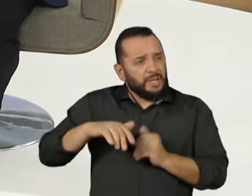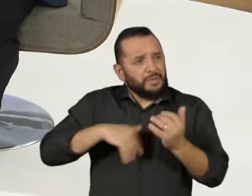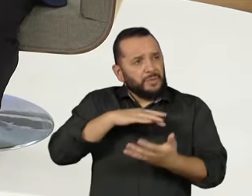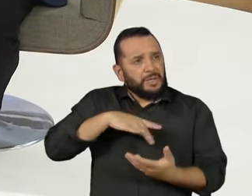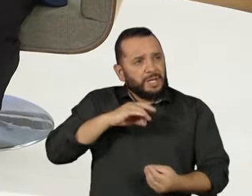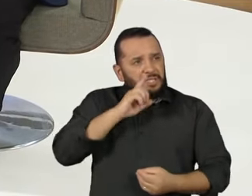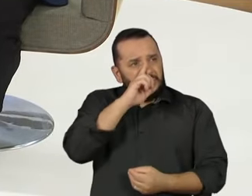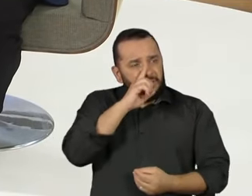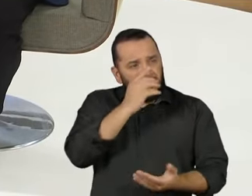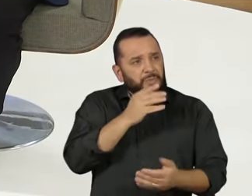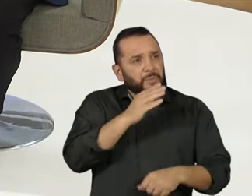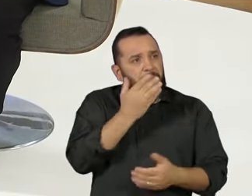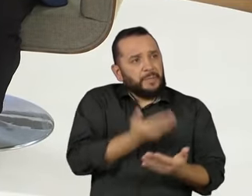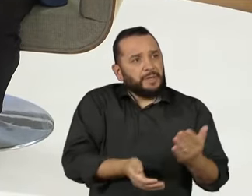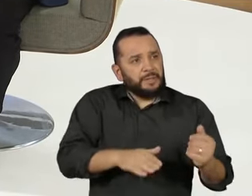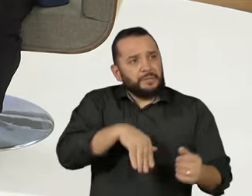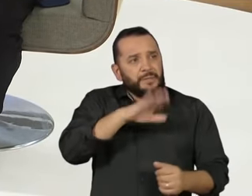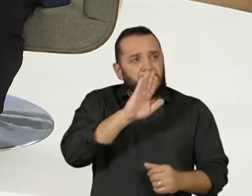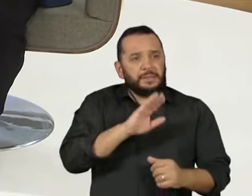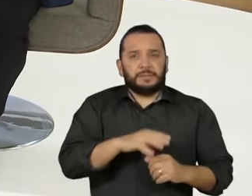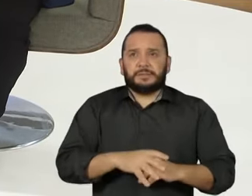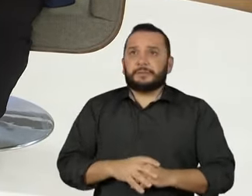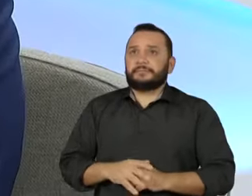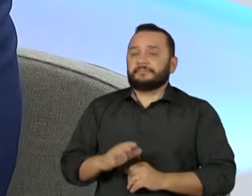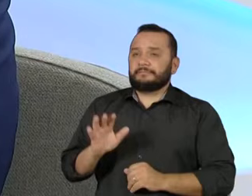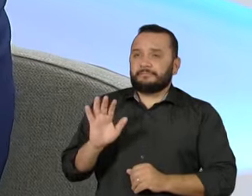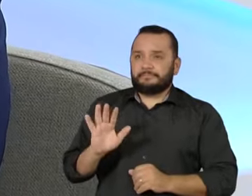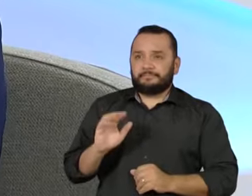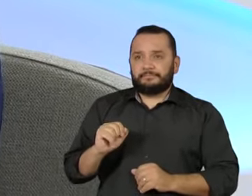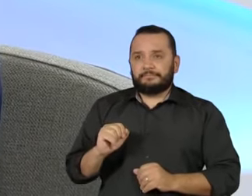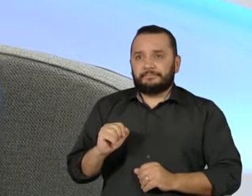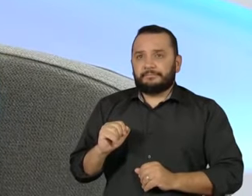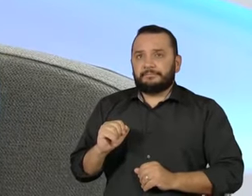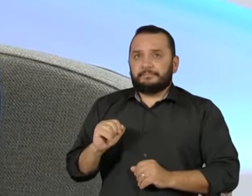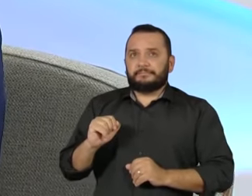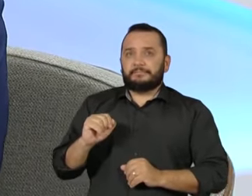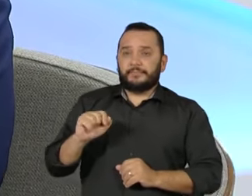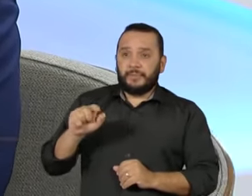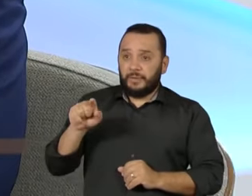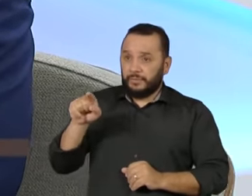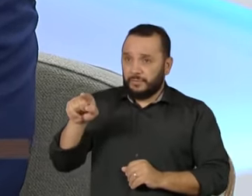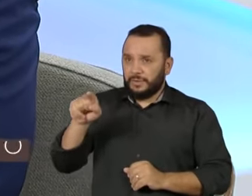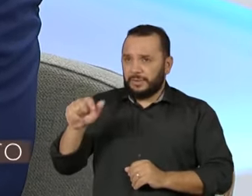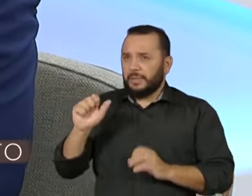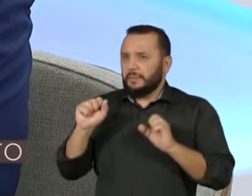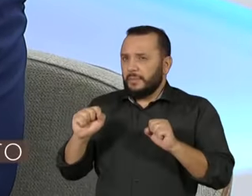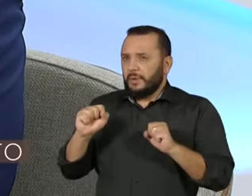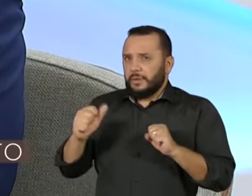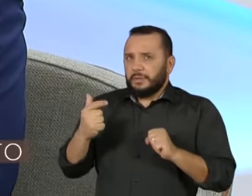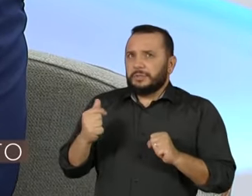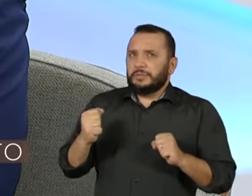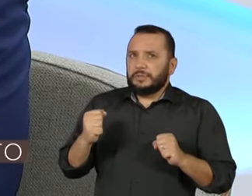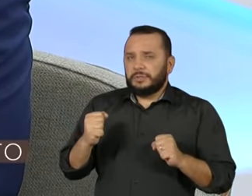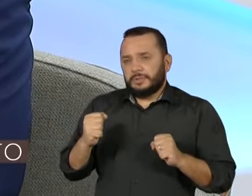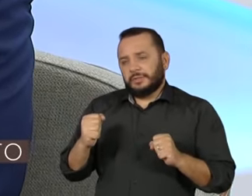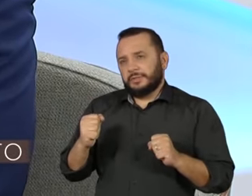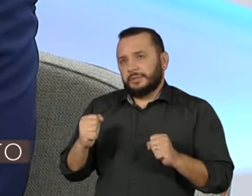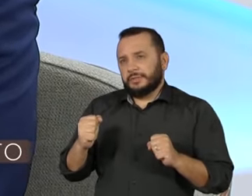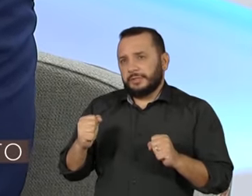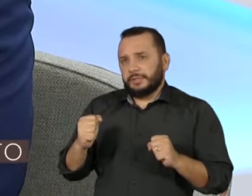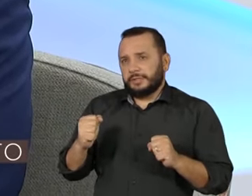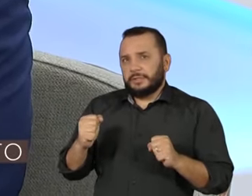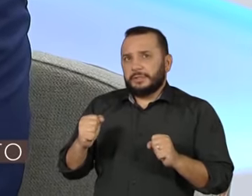Olha, Vera, precisamente você pode especular sobre